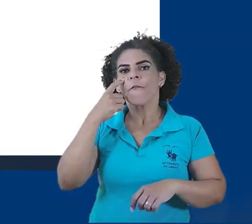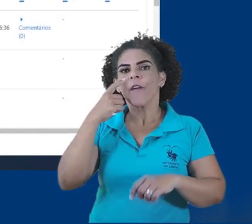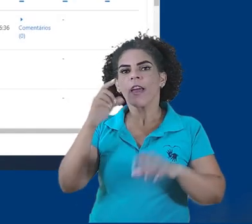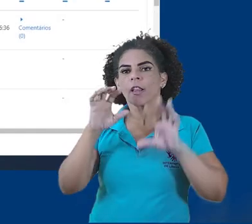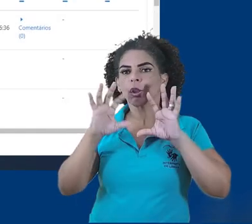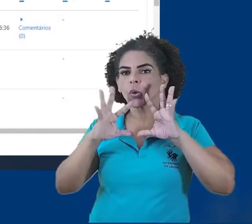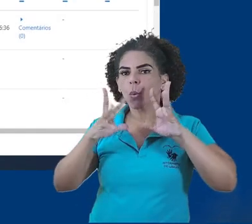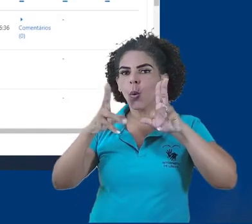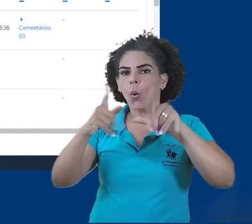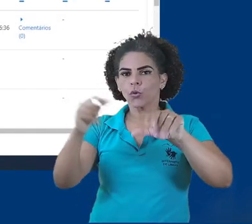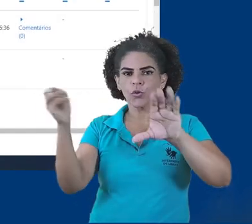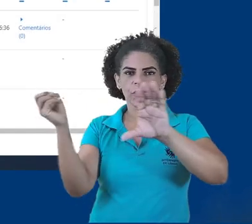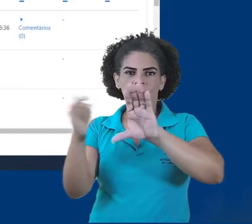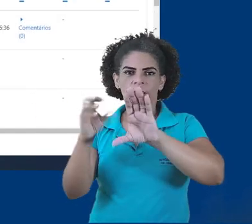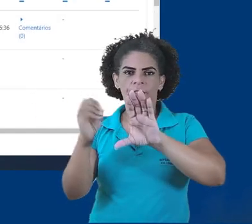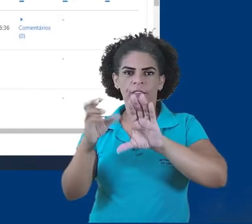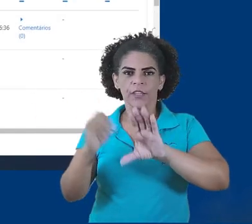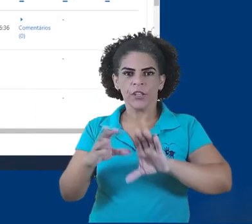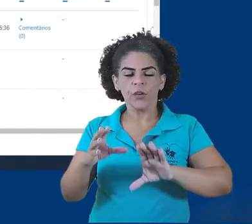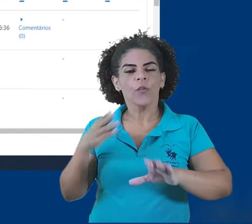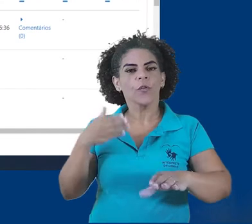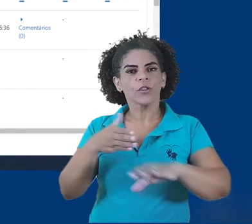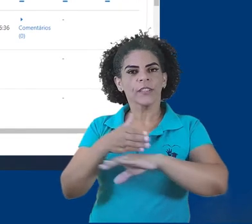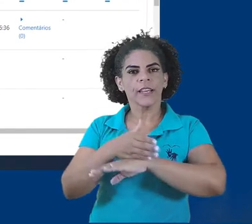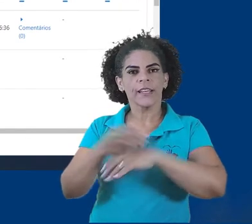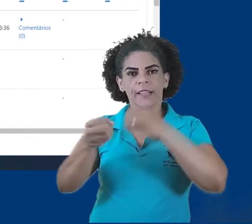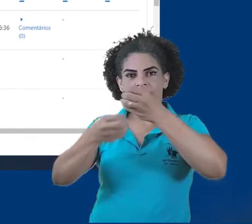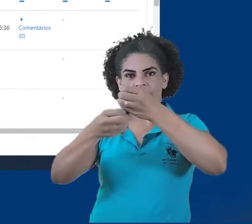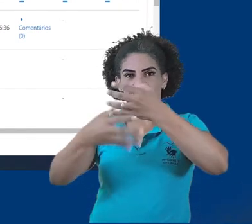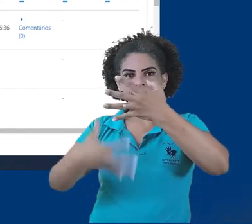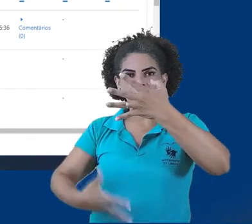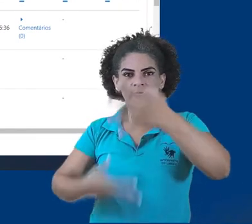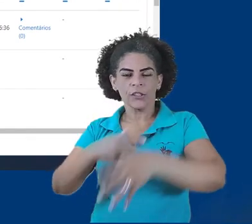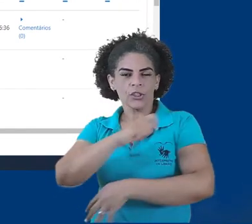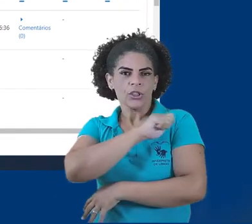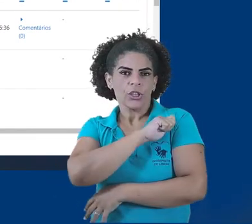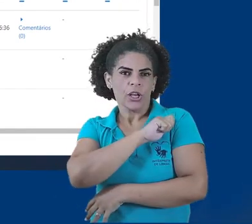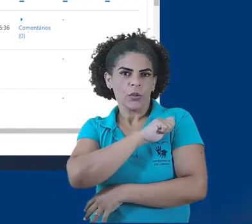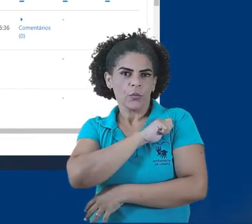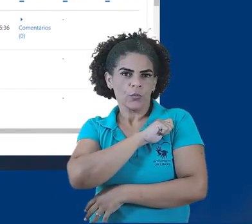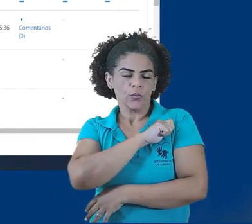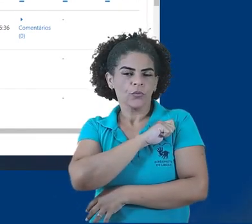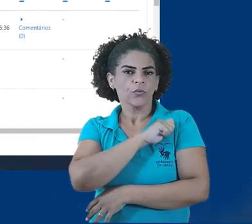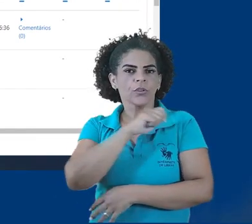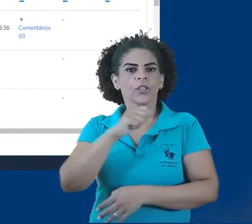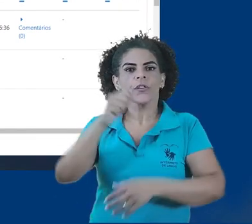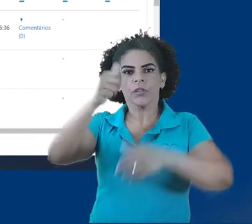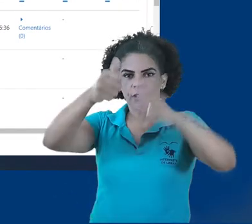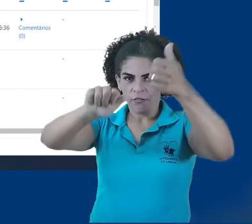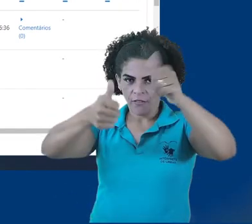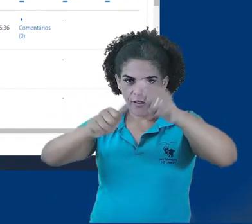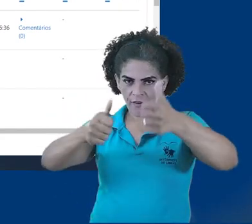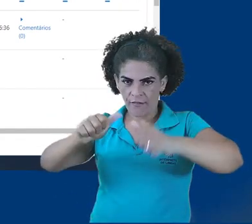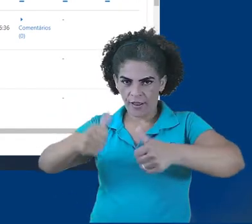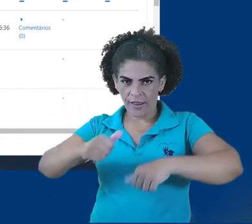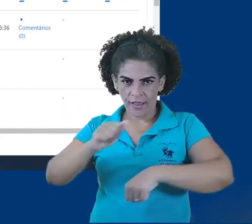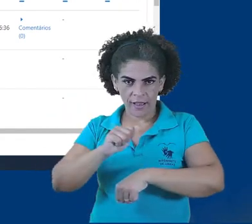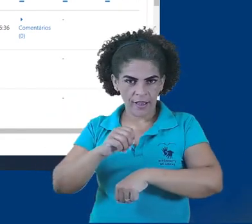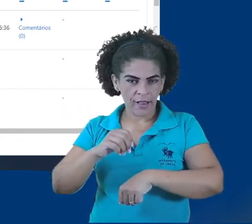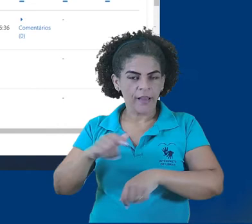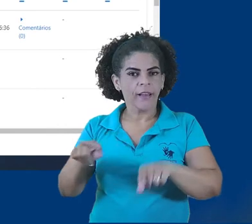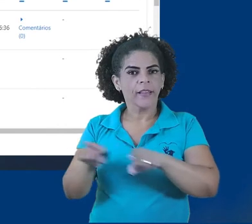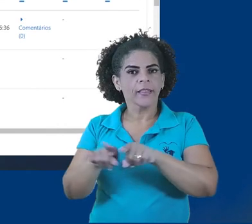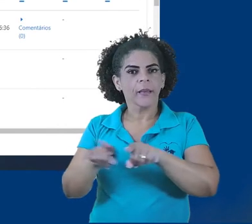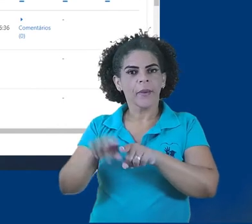os envios, temos acesso à lista de estudantes que devem ser avaliados, bem